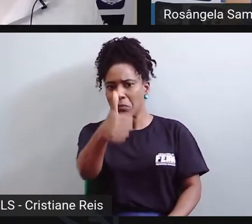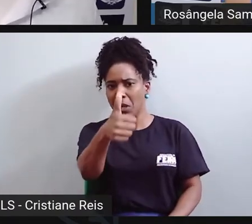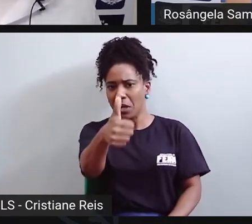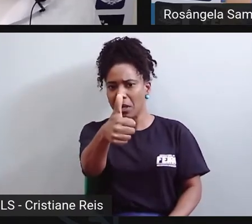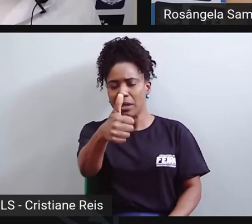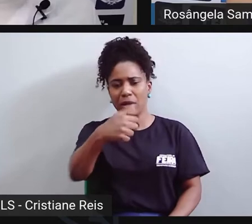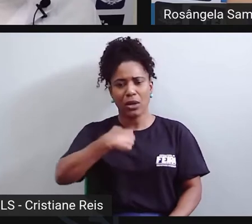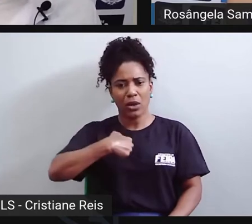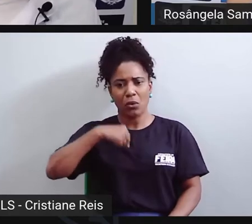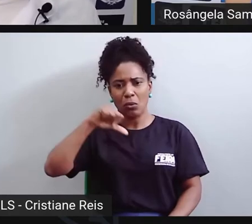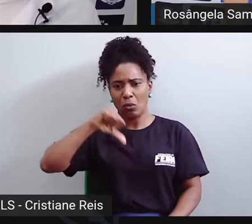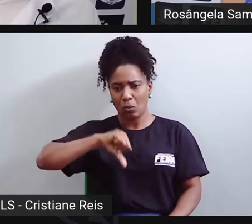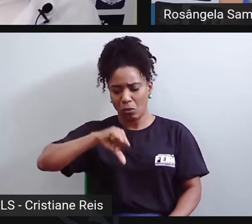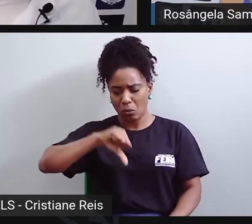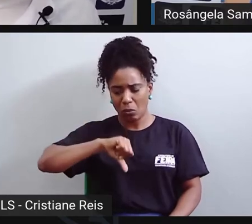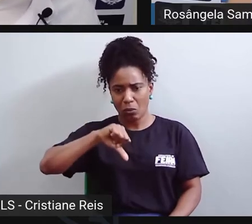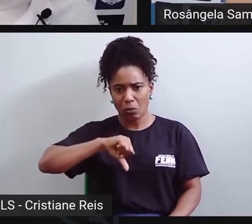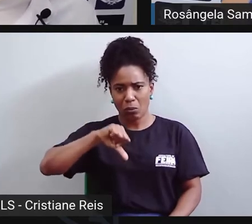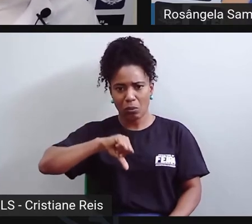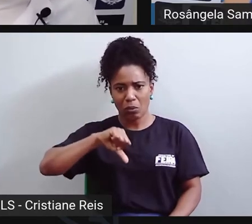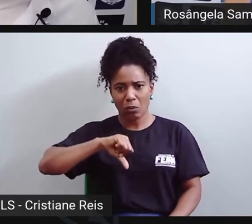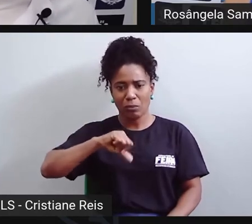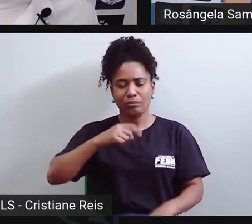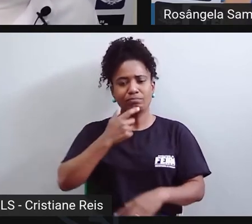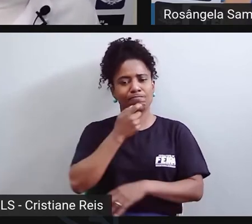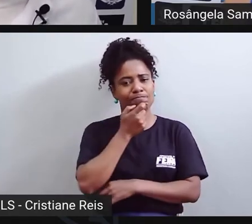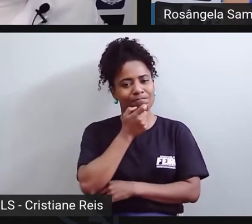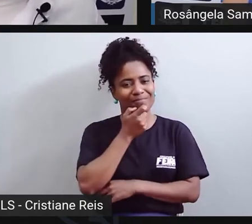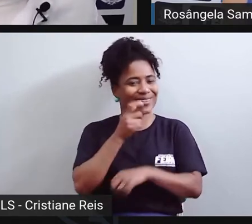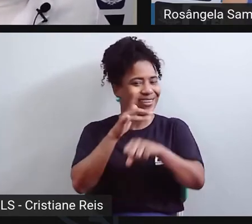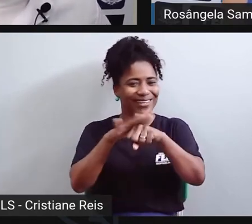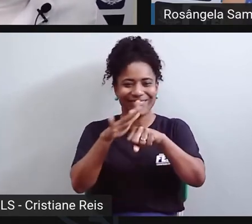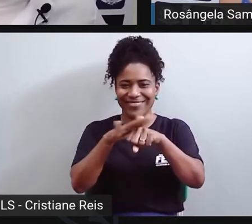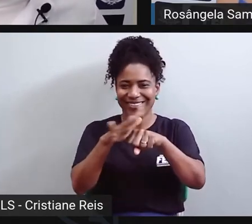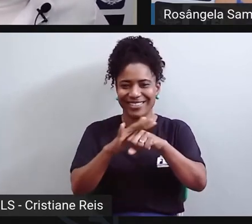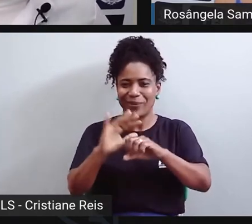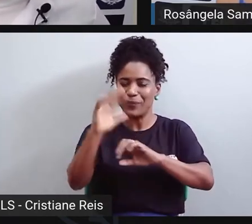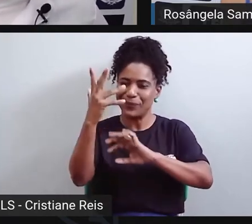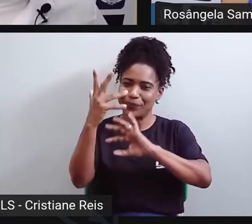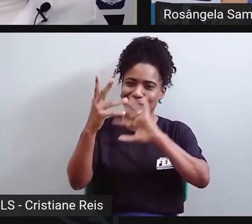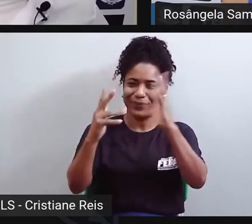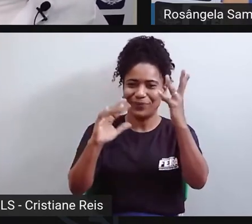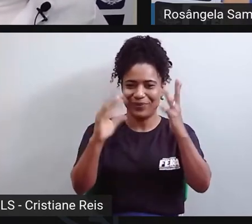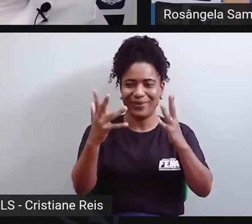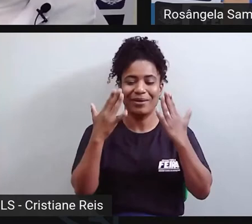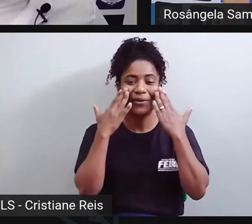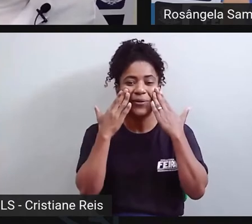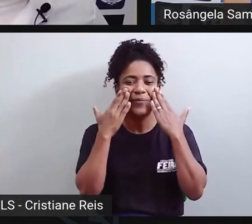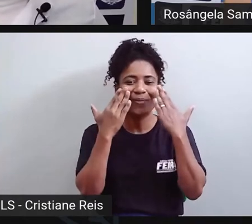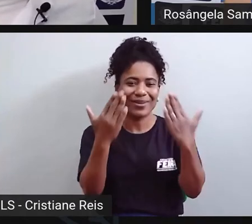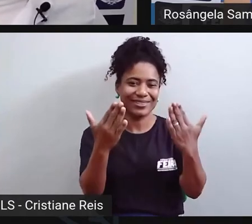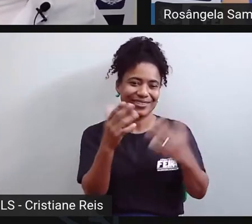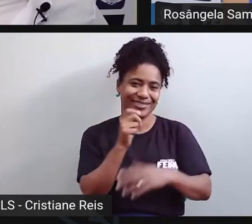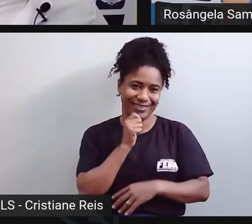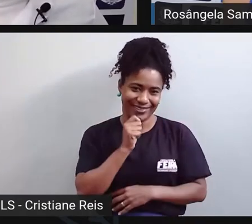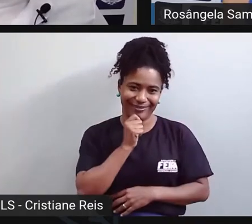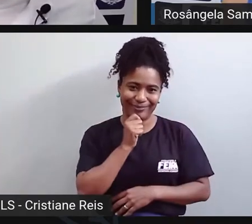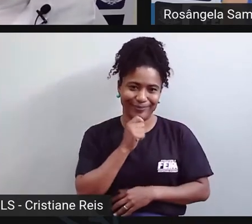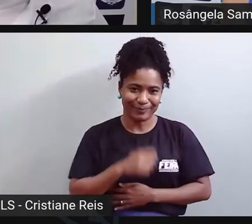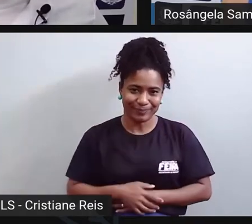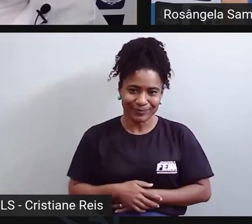mas não é verdade, né? A doença acontece com todo mundo, só que isso não é postada, isso não é ditado para as pessoas.